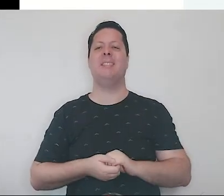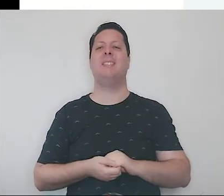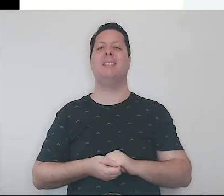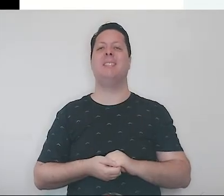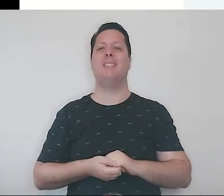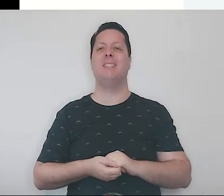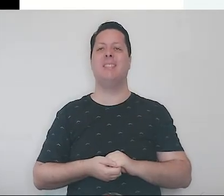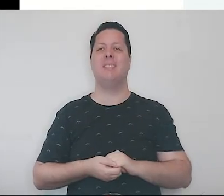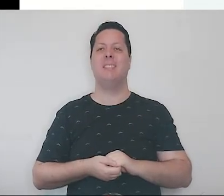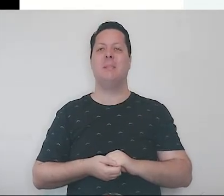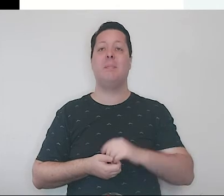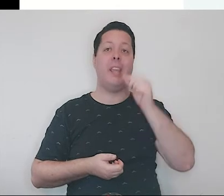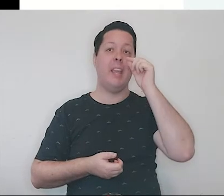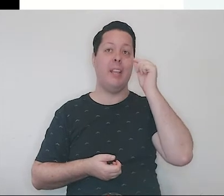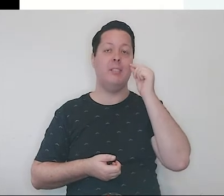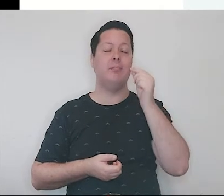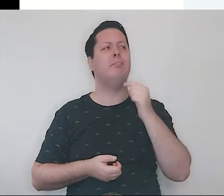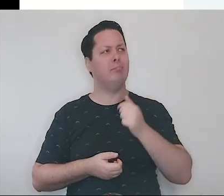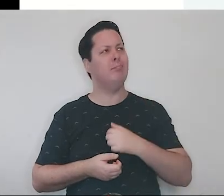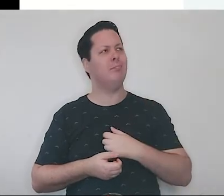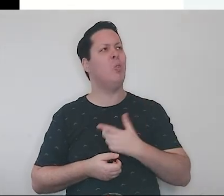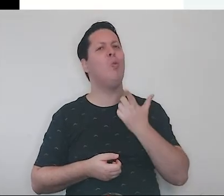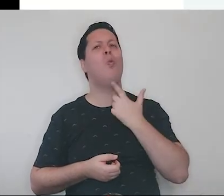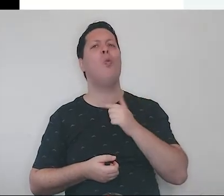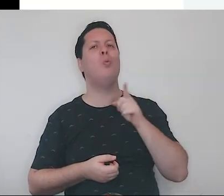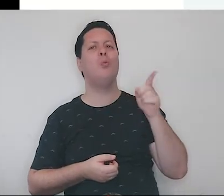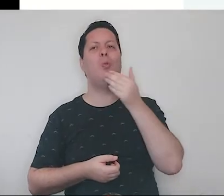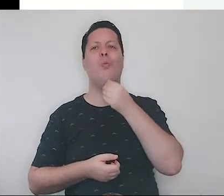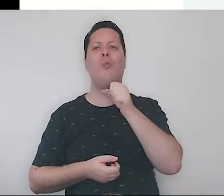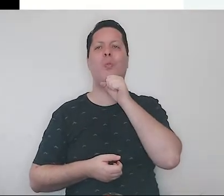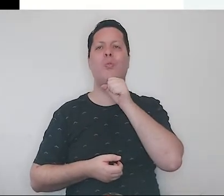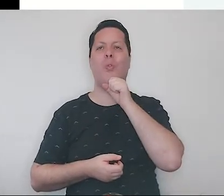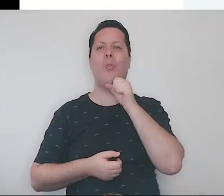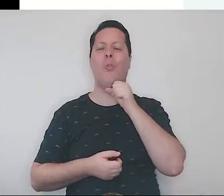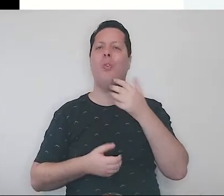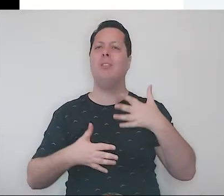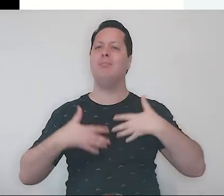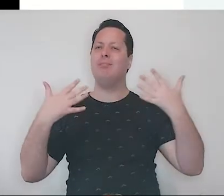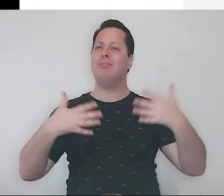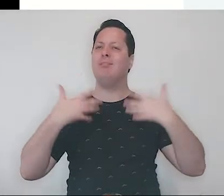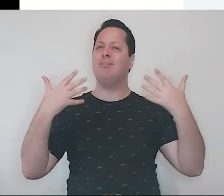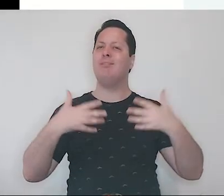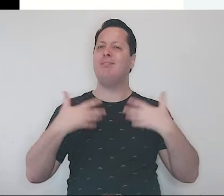Os ratinhos simpatizaram muito com esse vovô. Muito alegre e